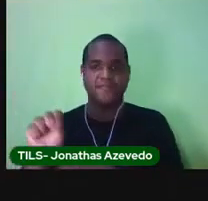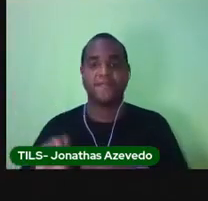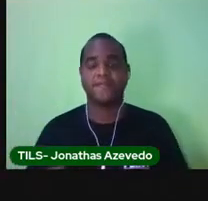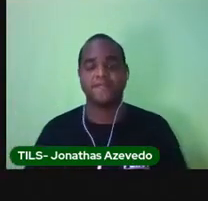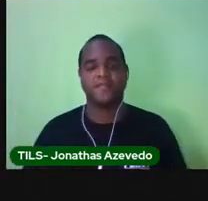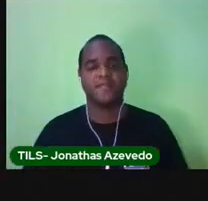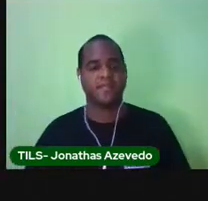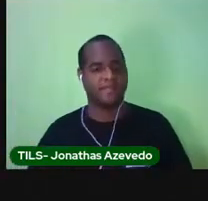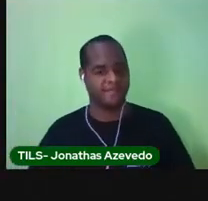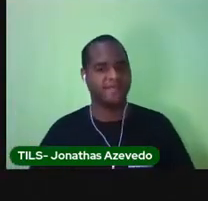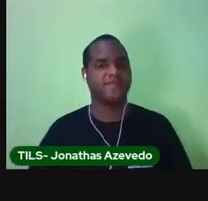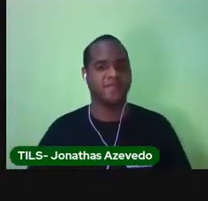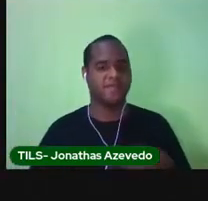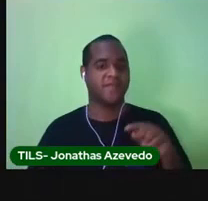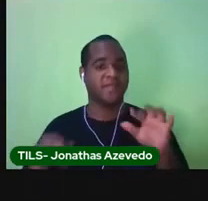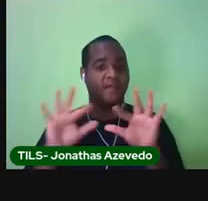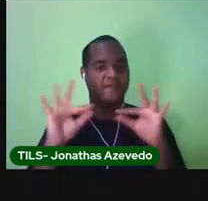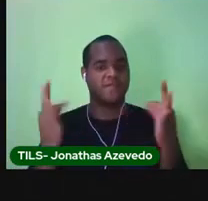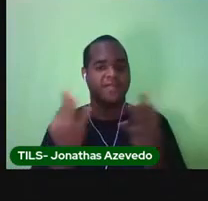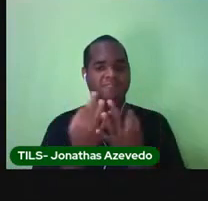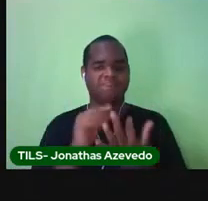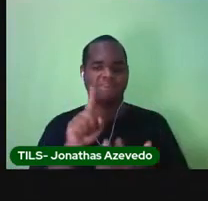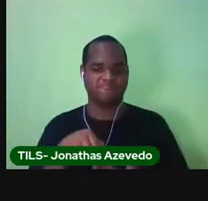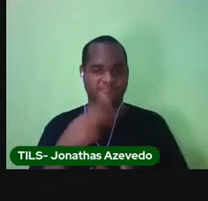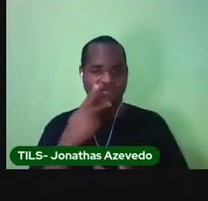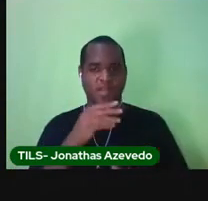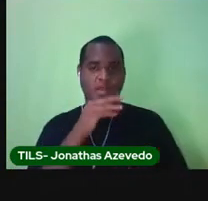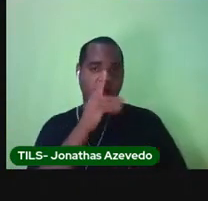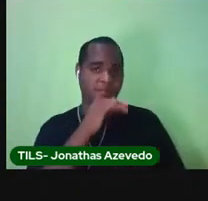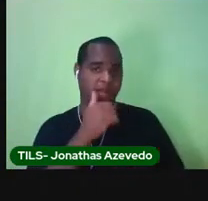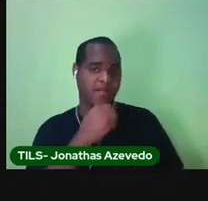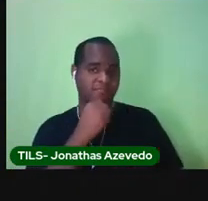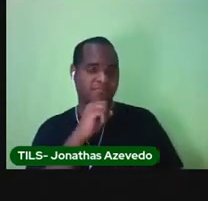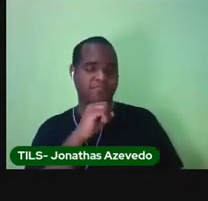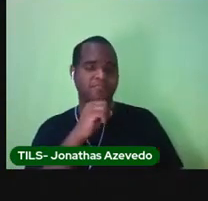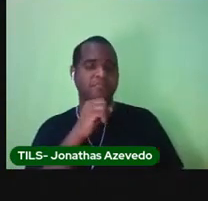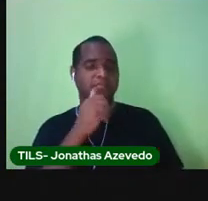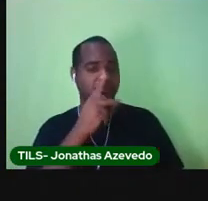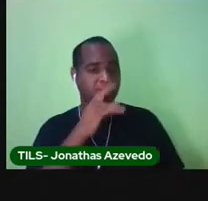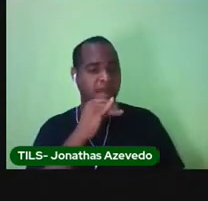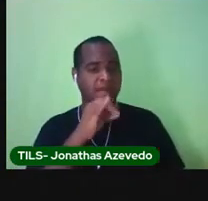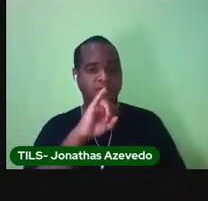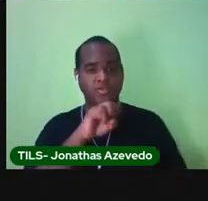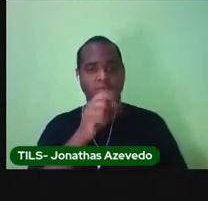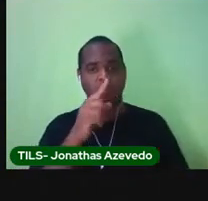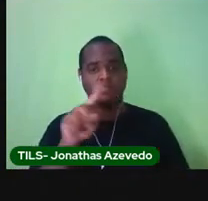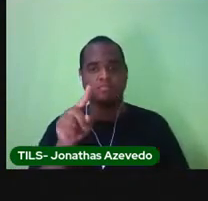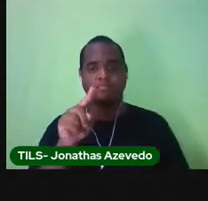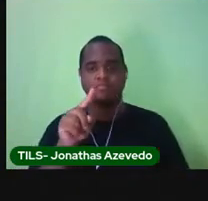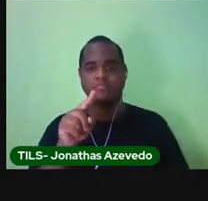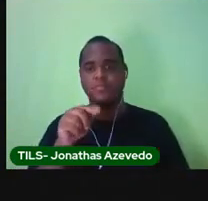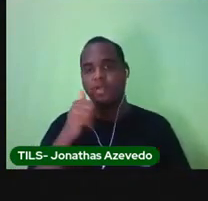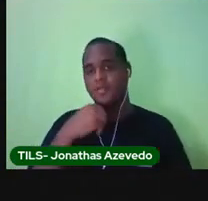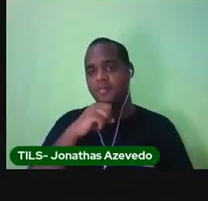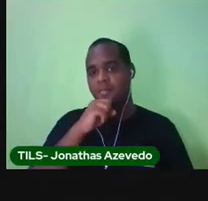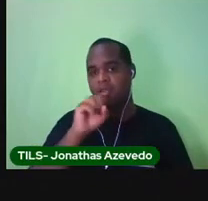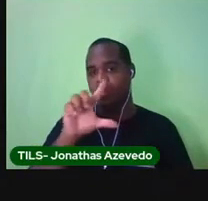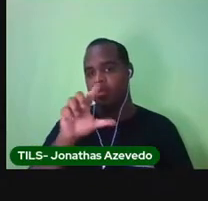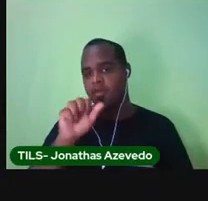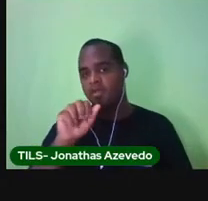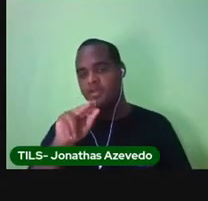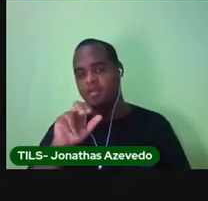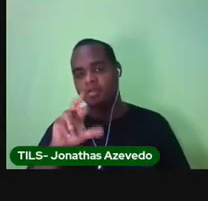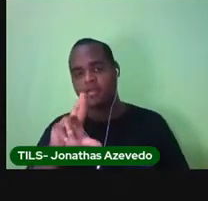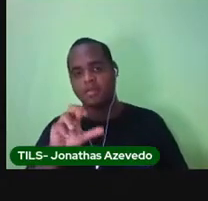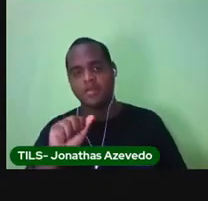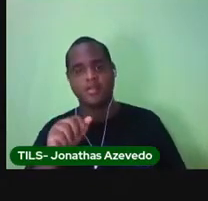Minha família é assim. Tem meu pai, que se chama João. Tem minha mãe, que se chama Laura. E